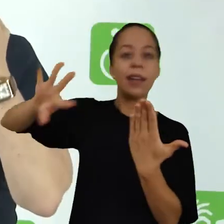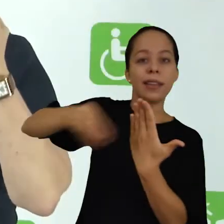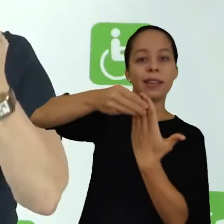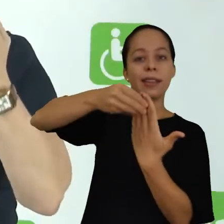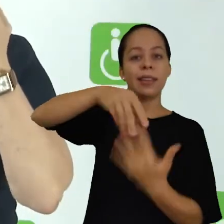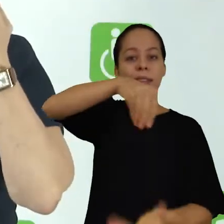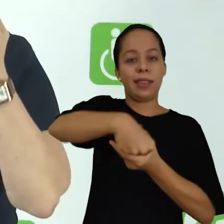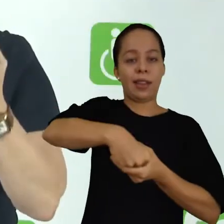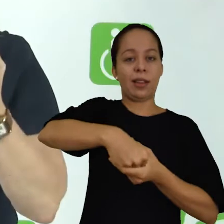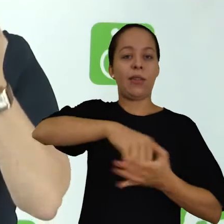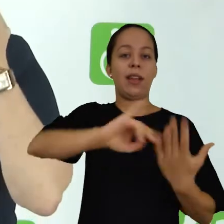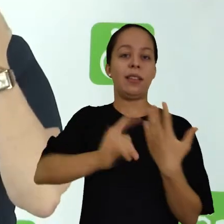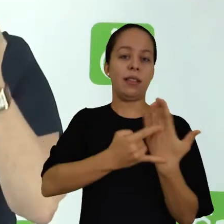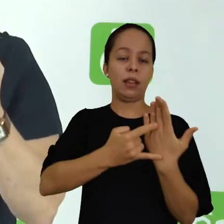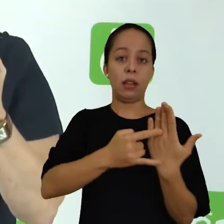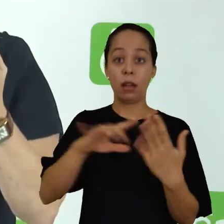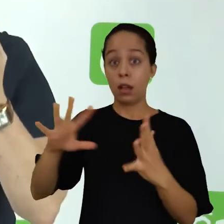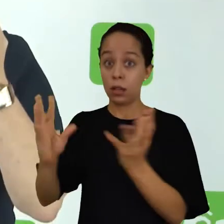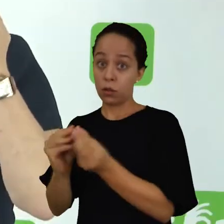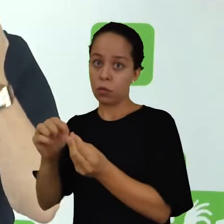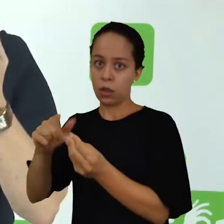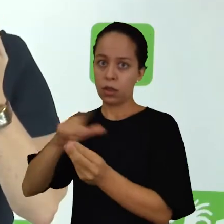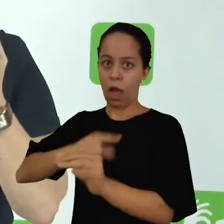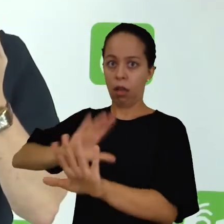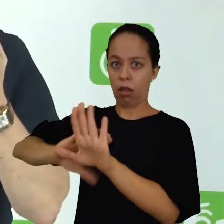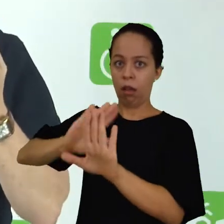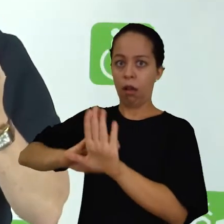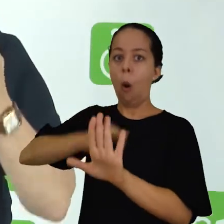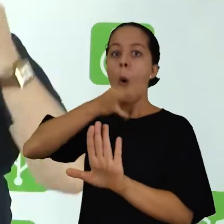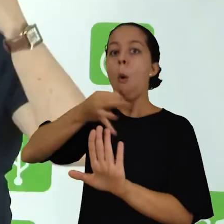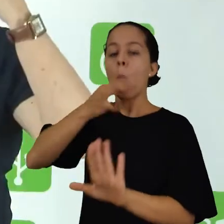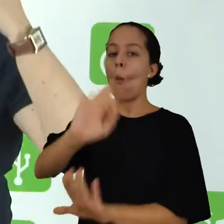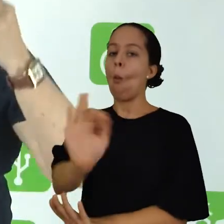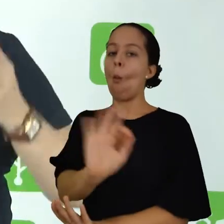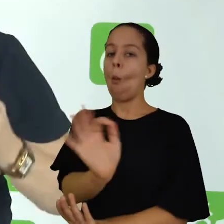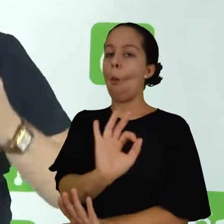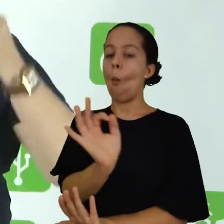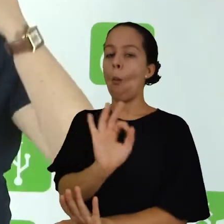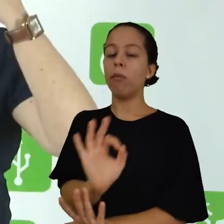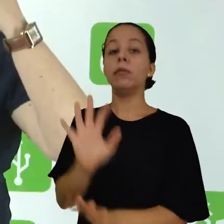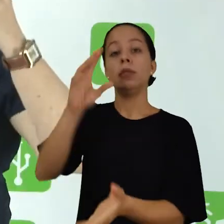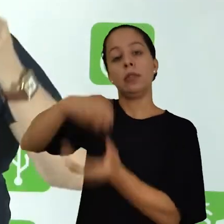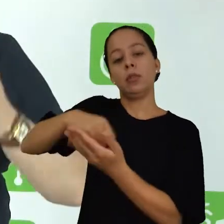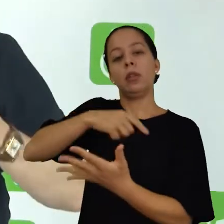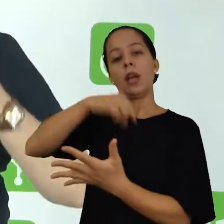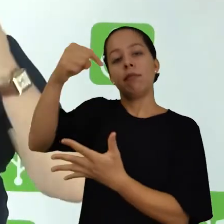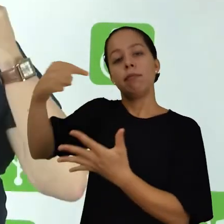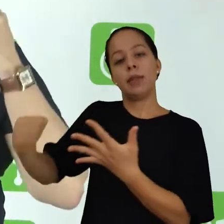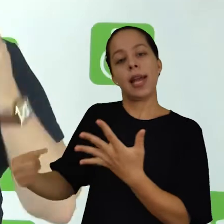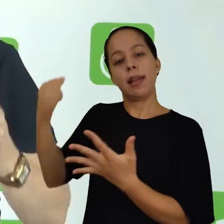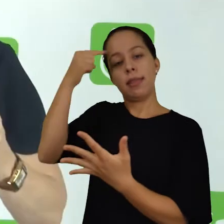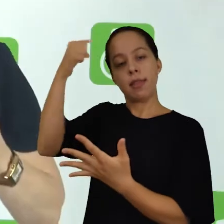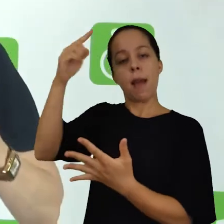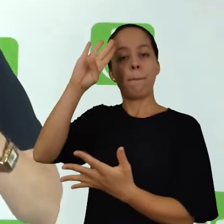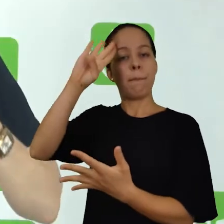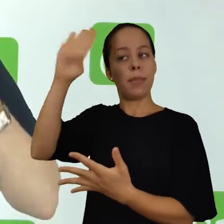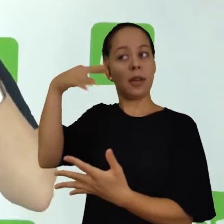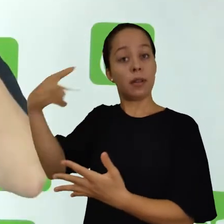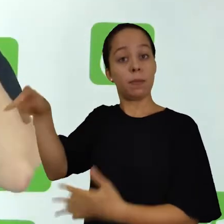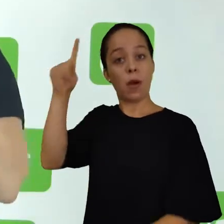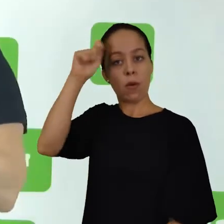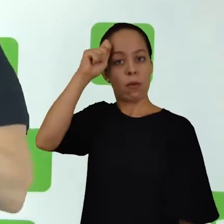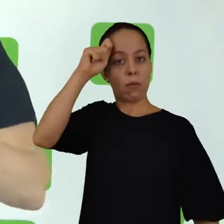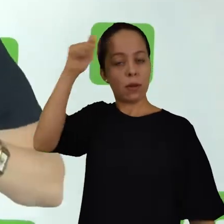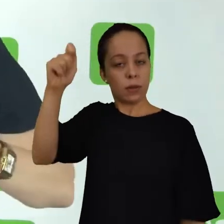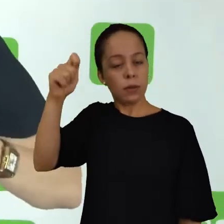não admite juízo valorativo. O resumo é você destacar as ideias principais do autor, o que o